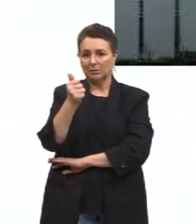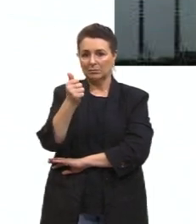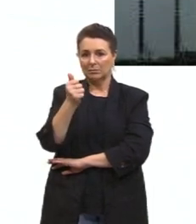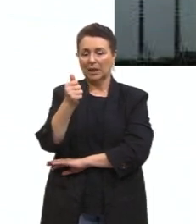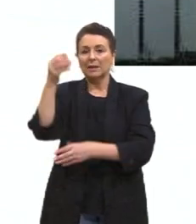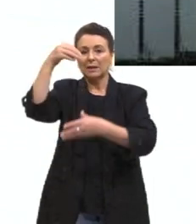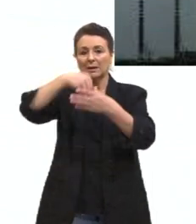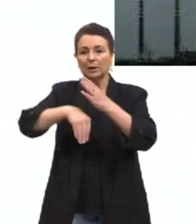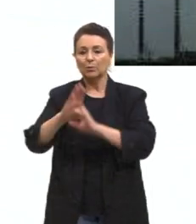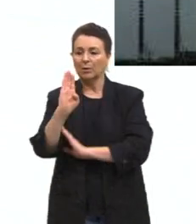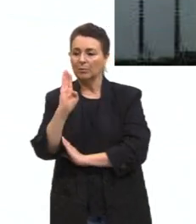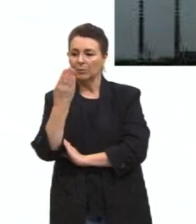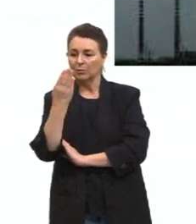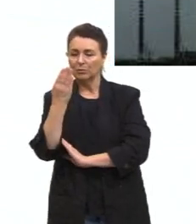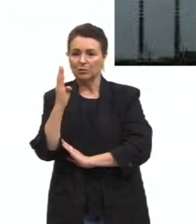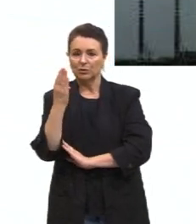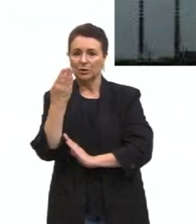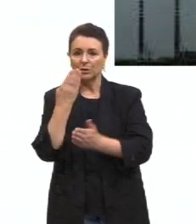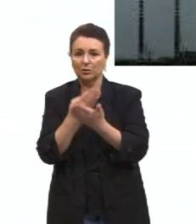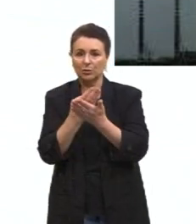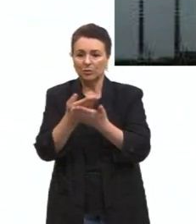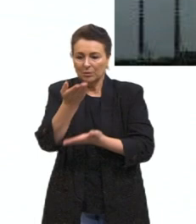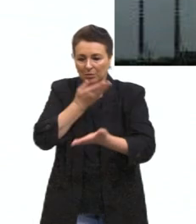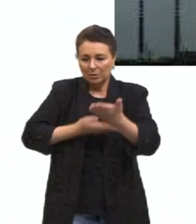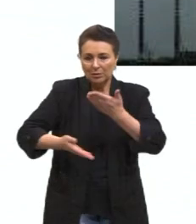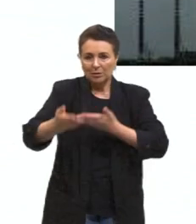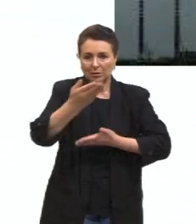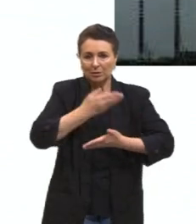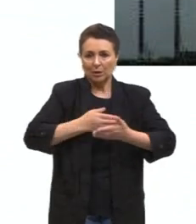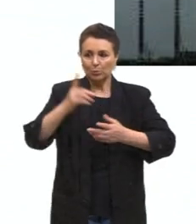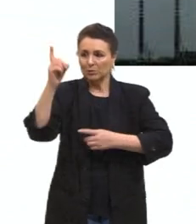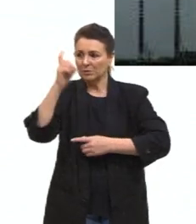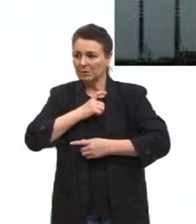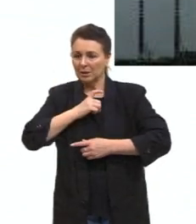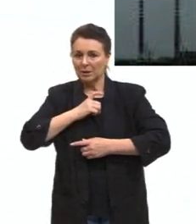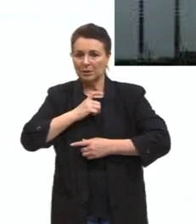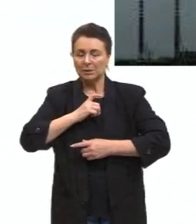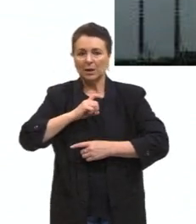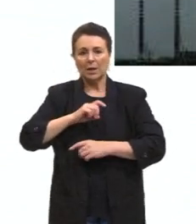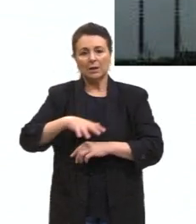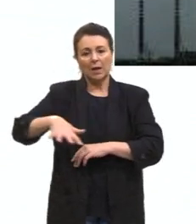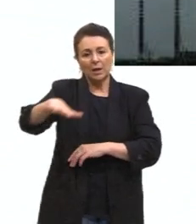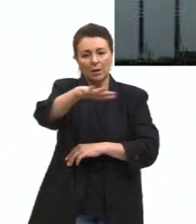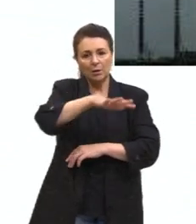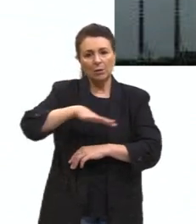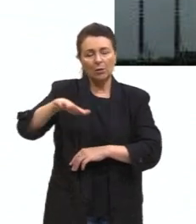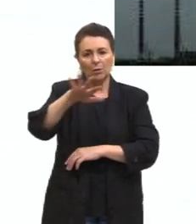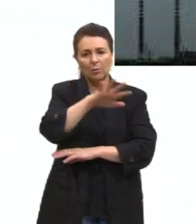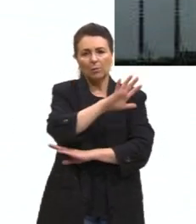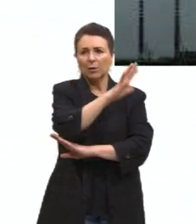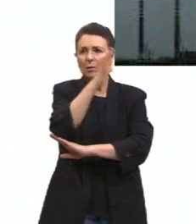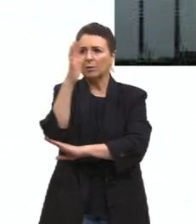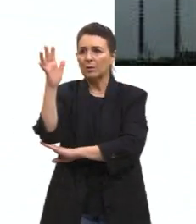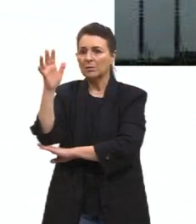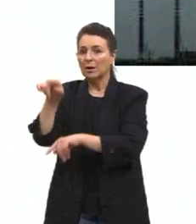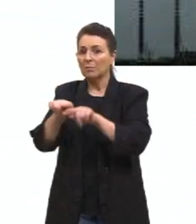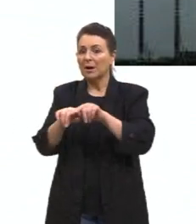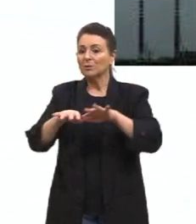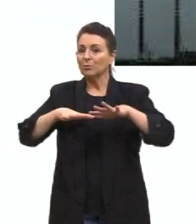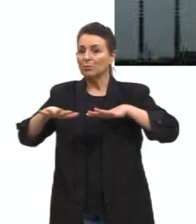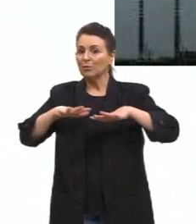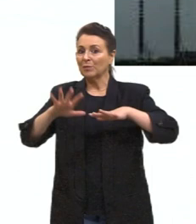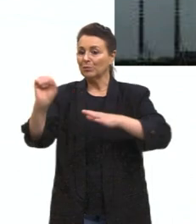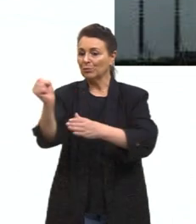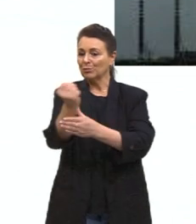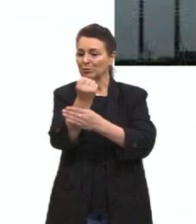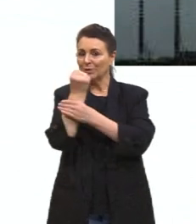biologia que estuda a interação entre os seres e o meio ambiente, mas a gente também fala muito da ecologia enquanto movimento de defesa do